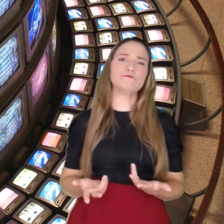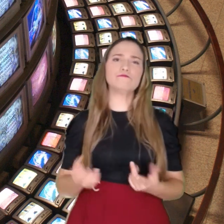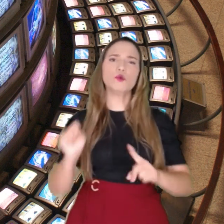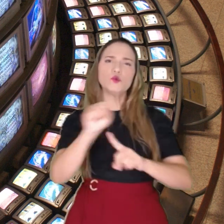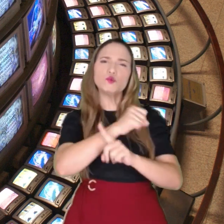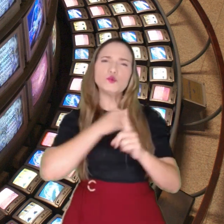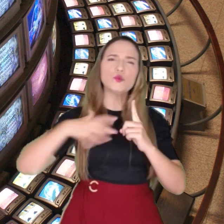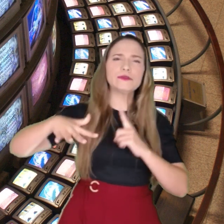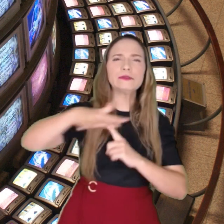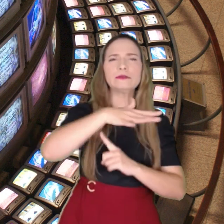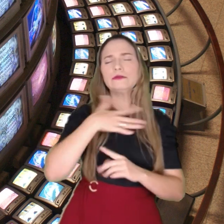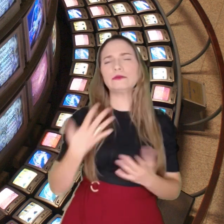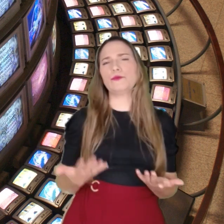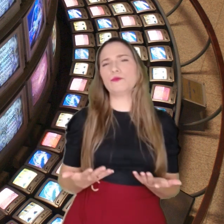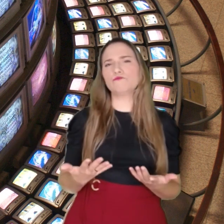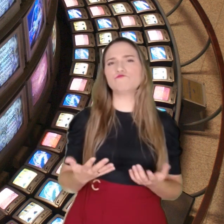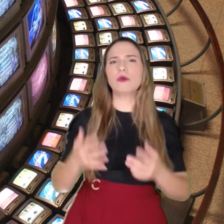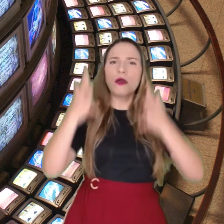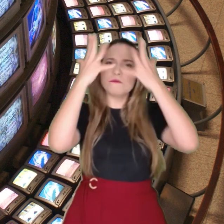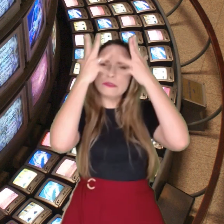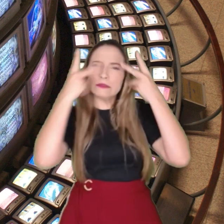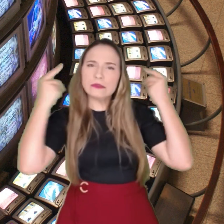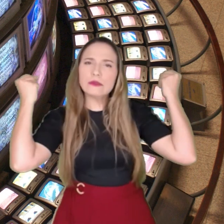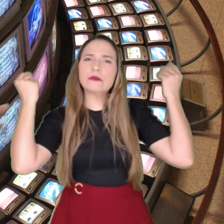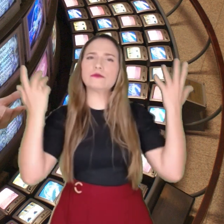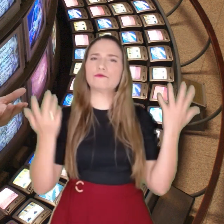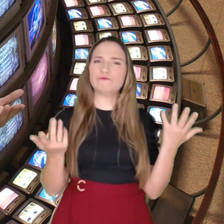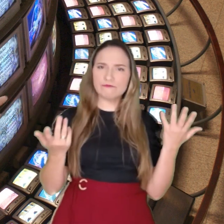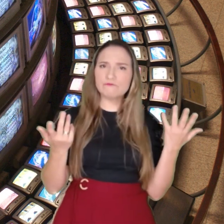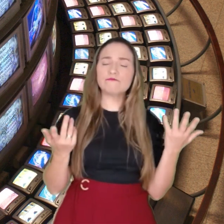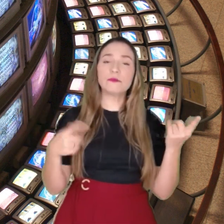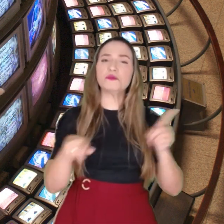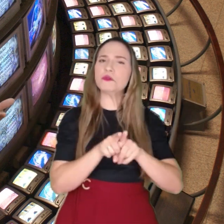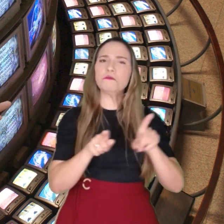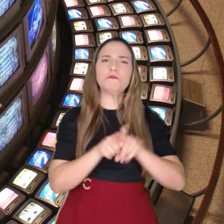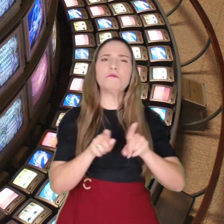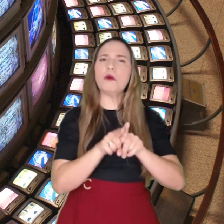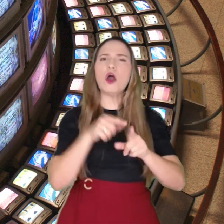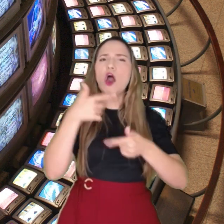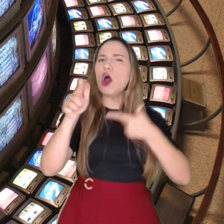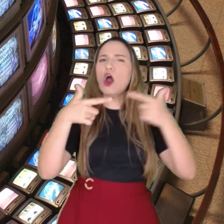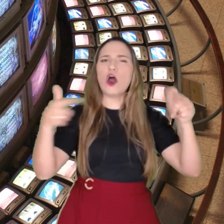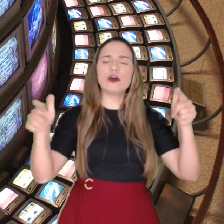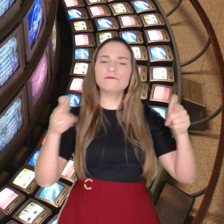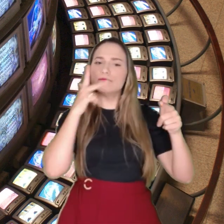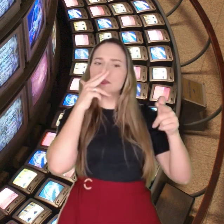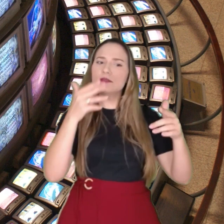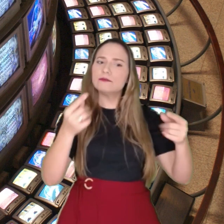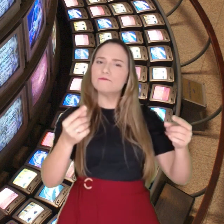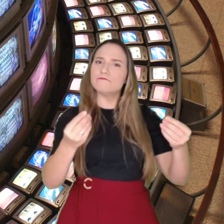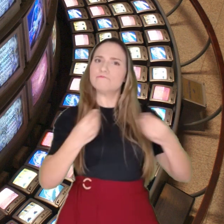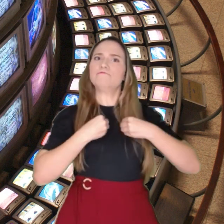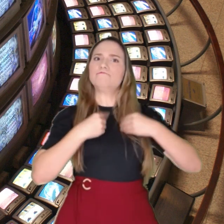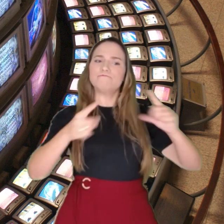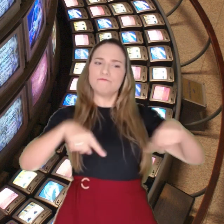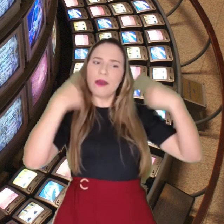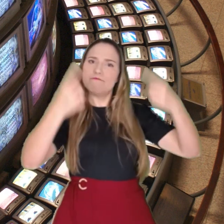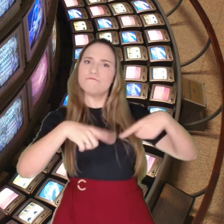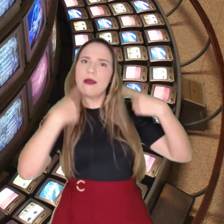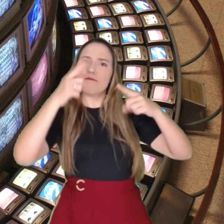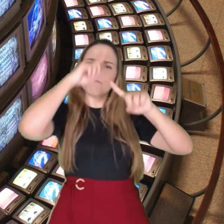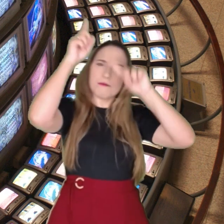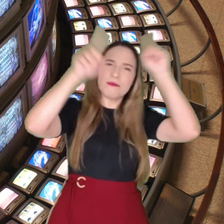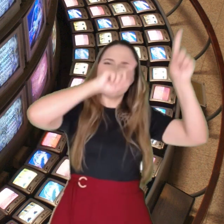social, abstrato ou qualquer coisa que inspire sua criatividade.